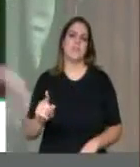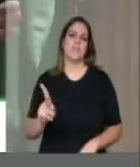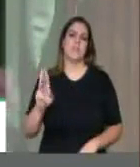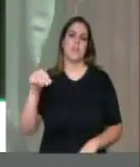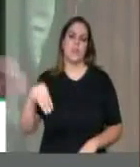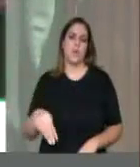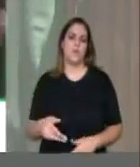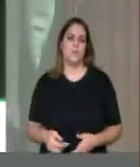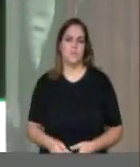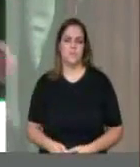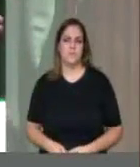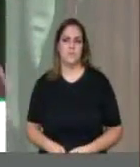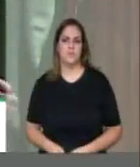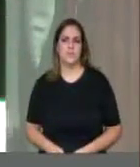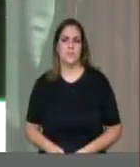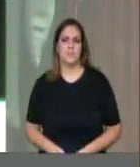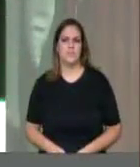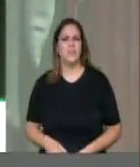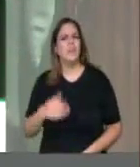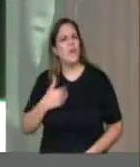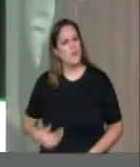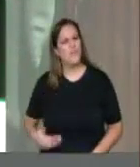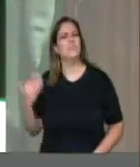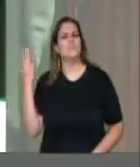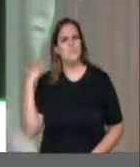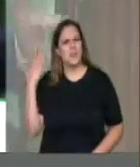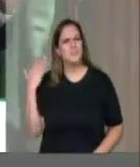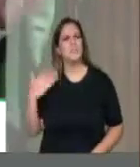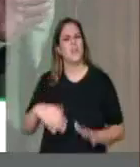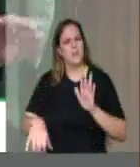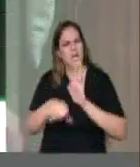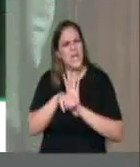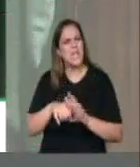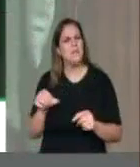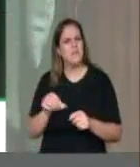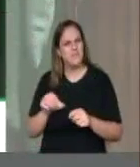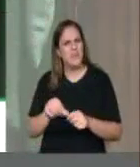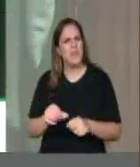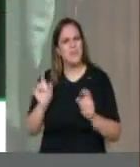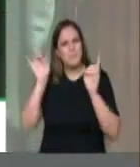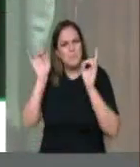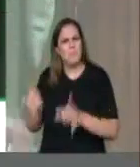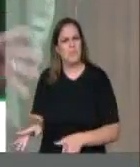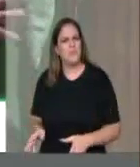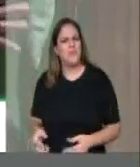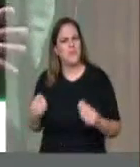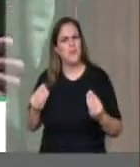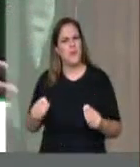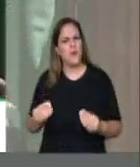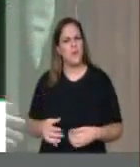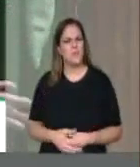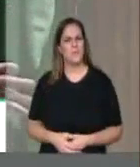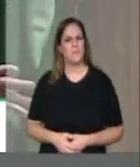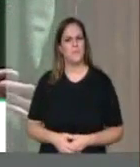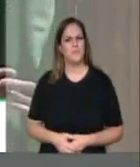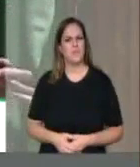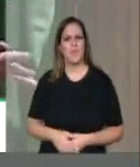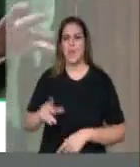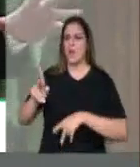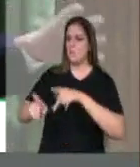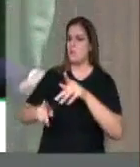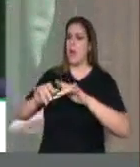Um crime cometido pelo governo anterior, que prometeram a concessionária, criaram a expectativa. Não,